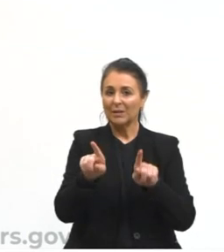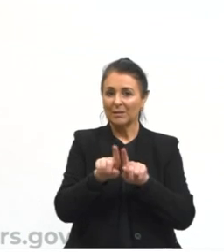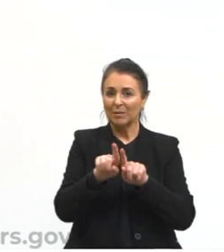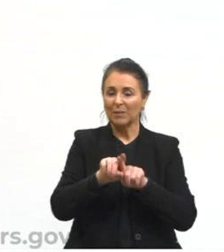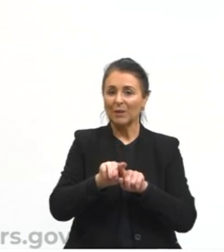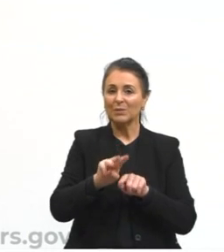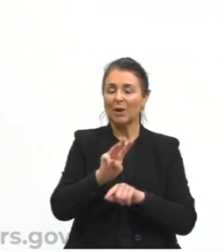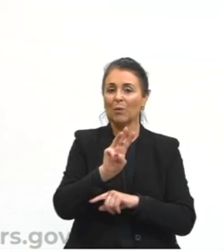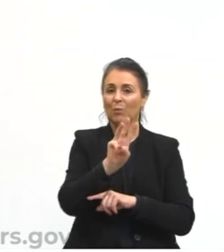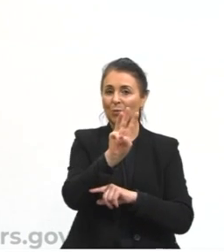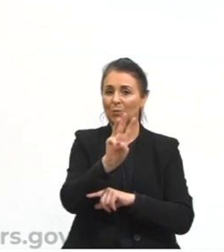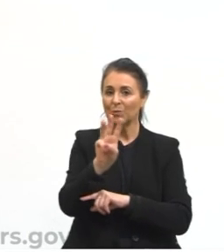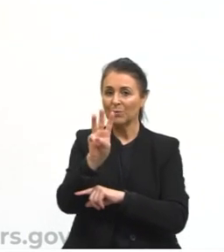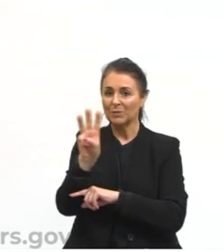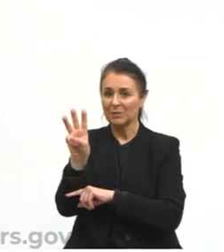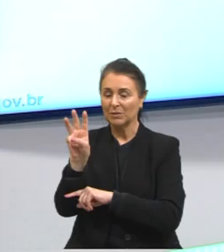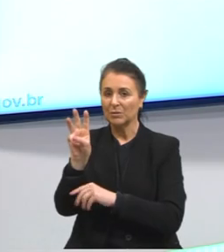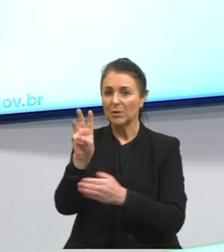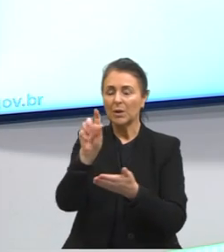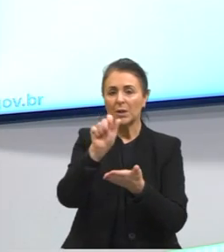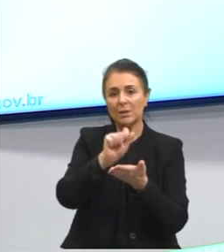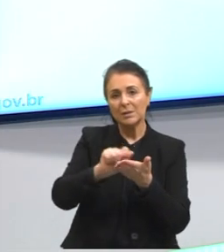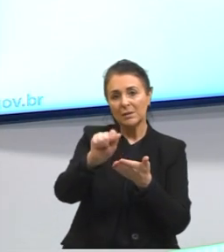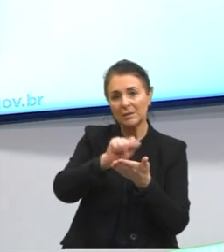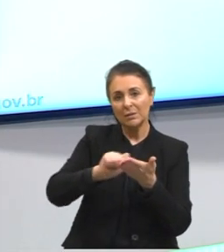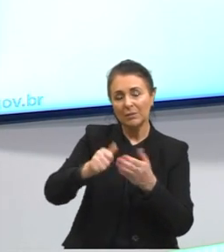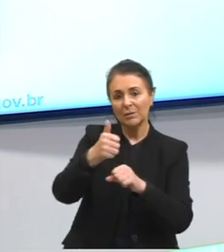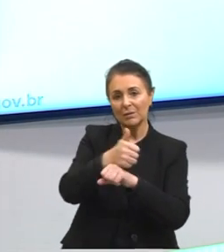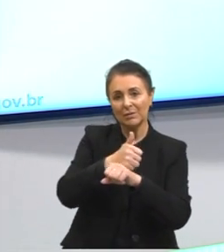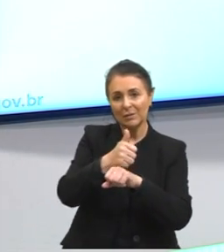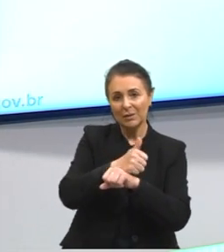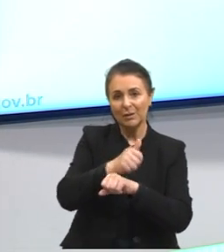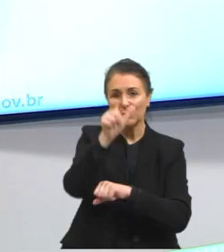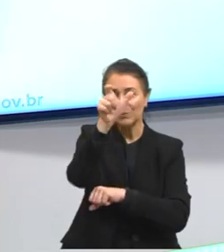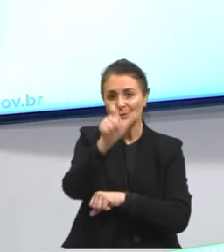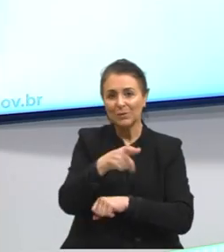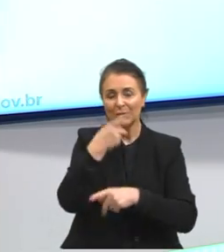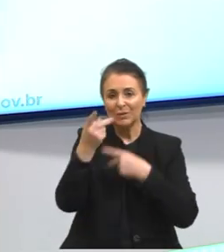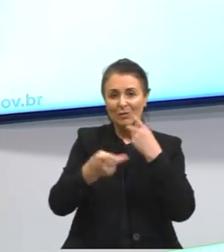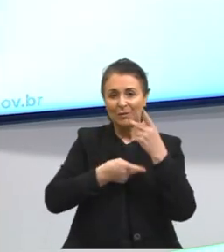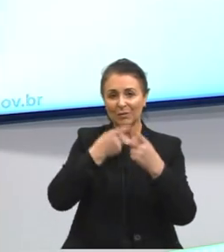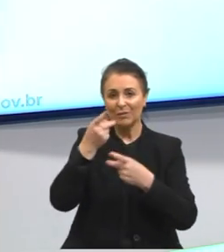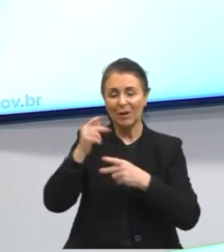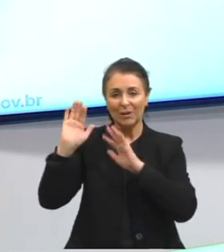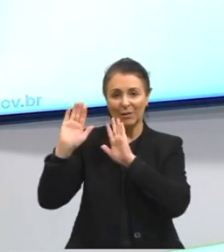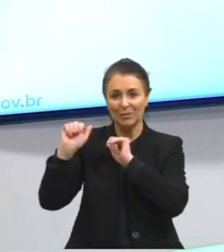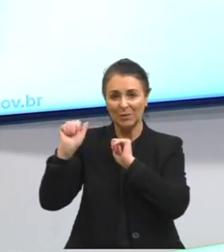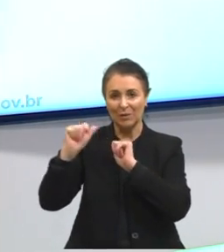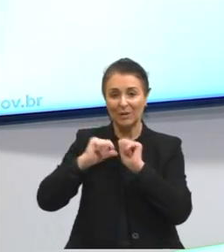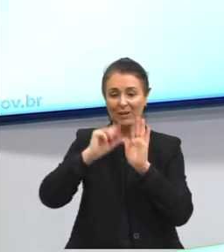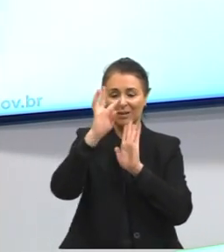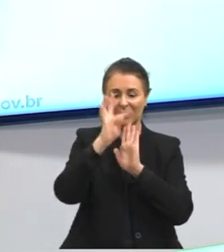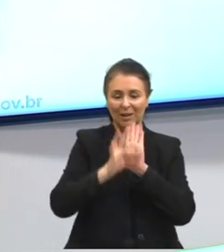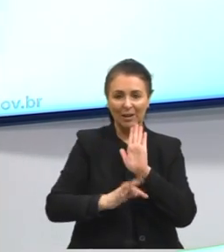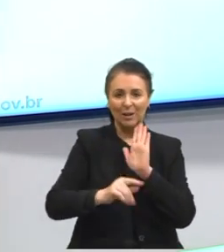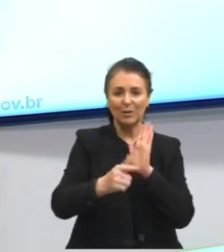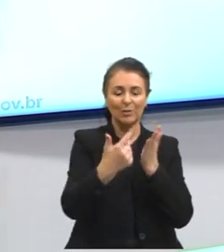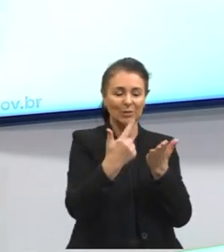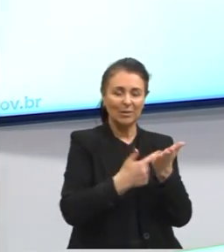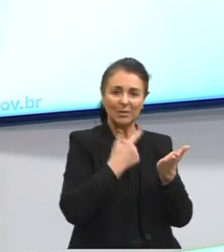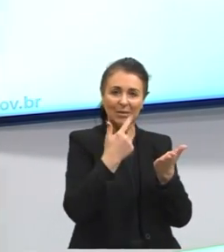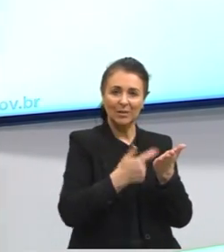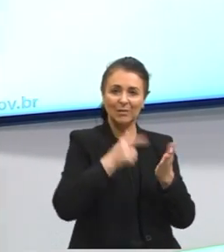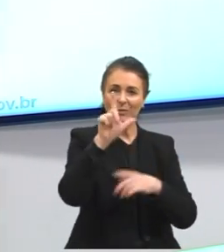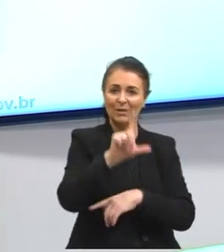site de escritores hispanos hablantes. Lá vocês vão encontrar textos, obras literárias que